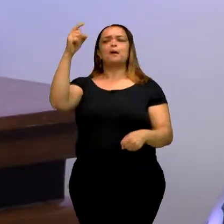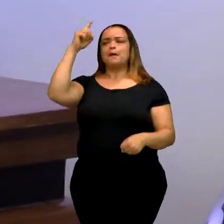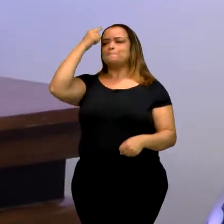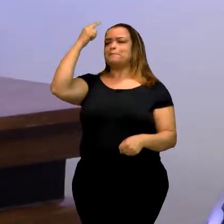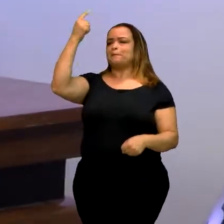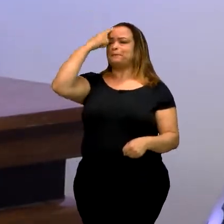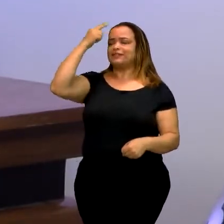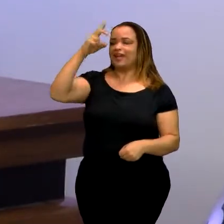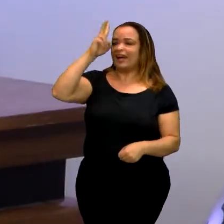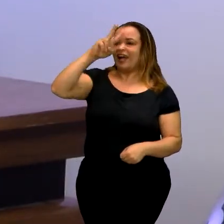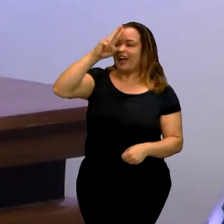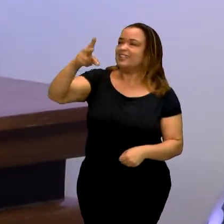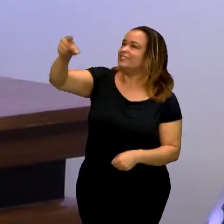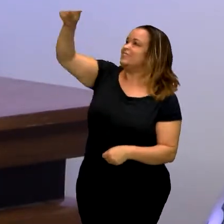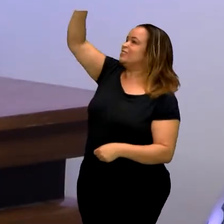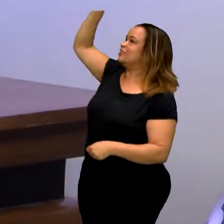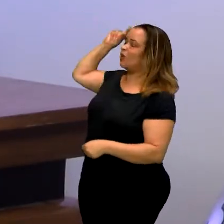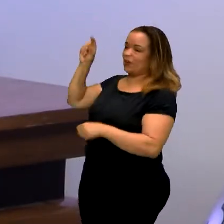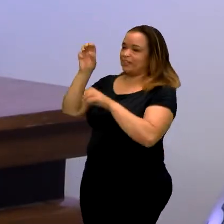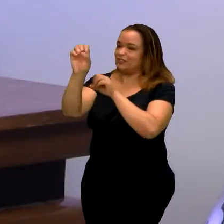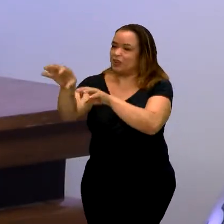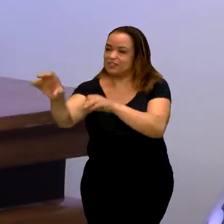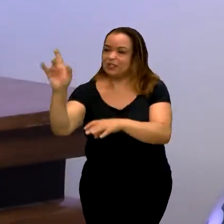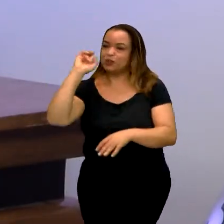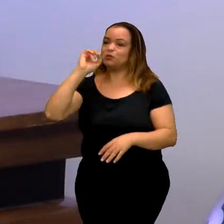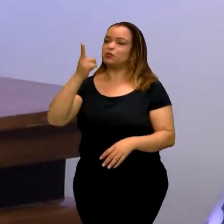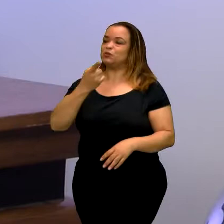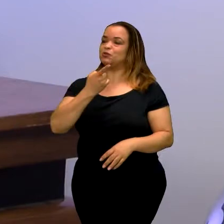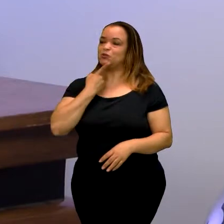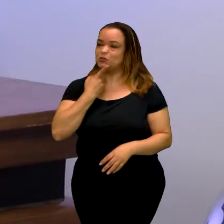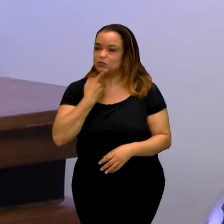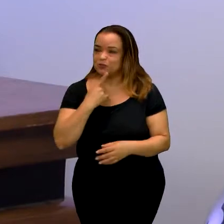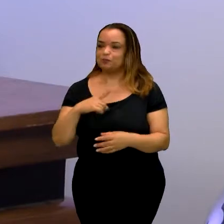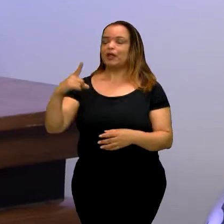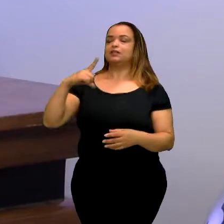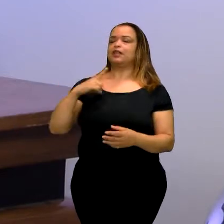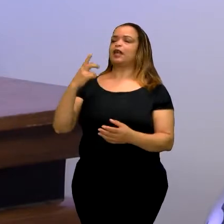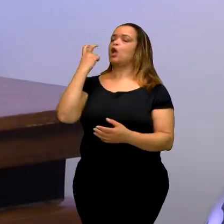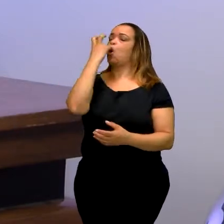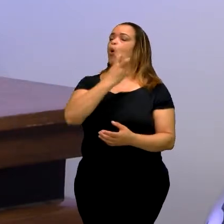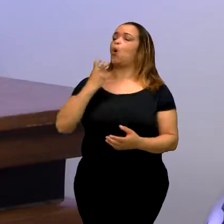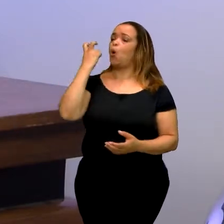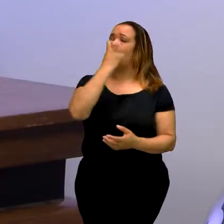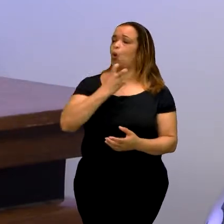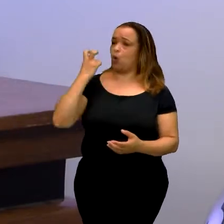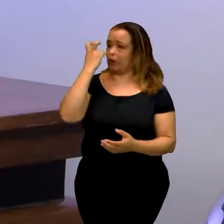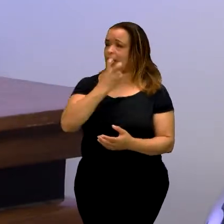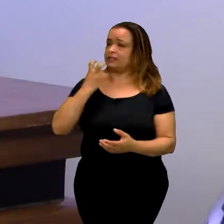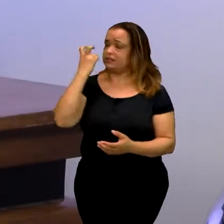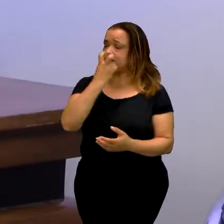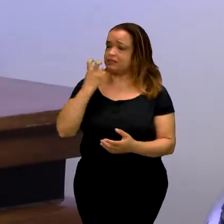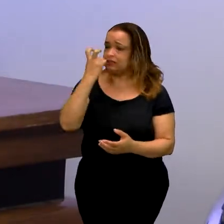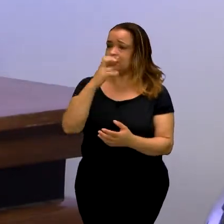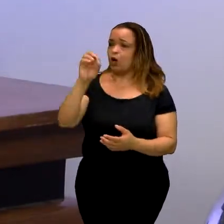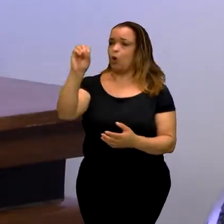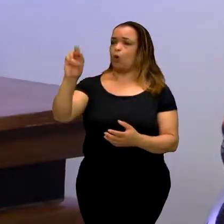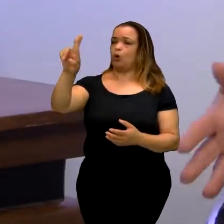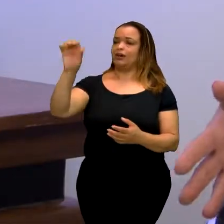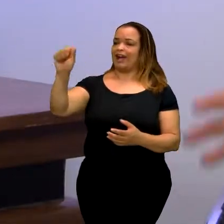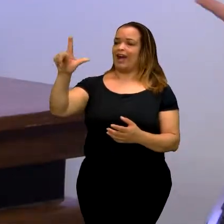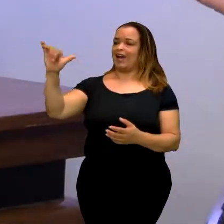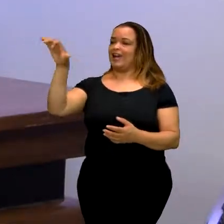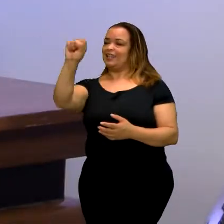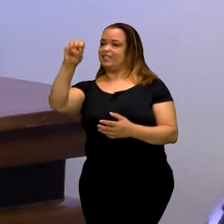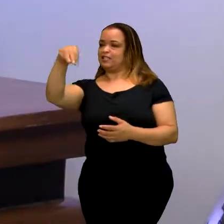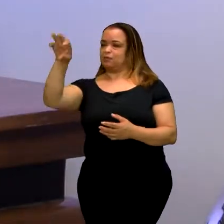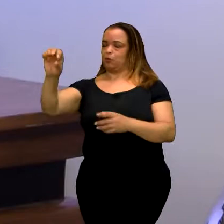da história, do tempo, tem o método oralista, oralismo. Esse ismo,